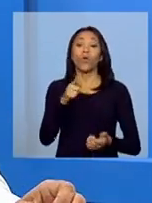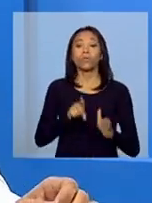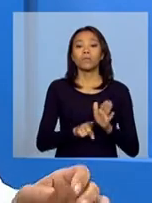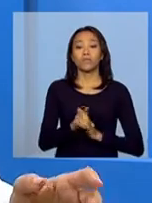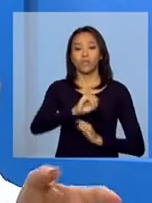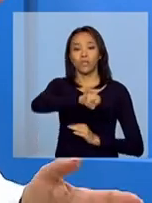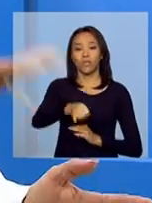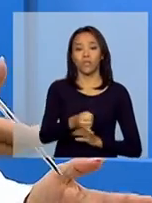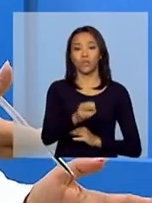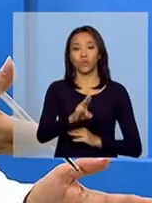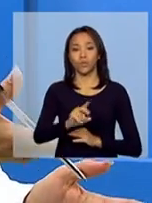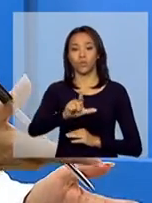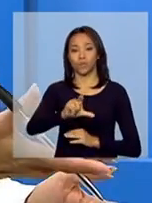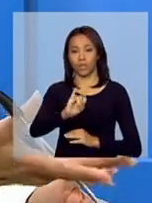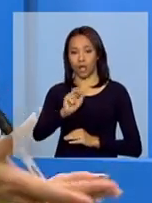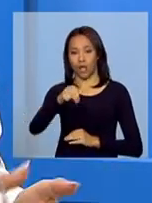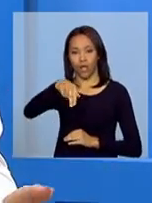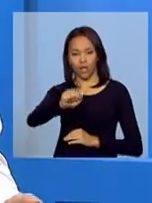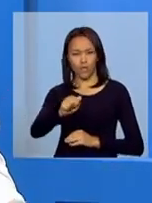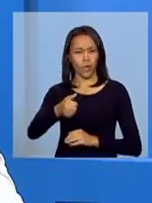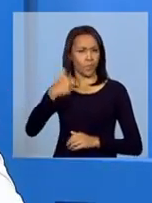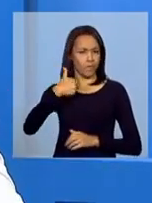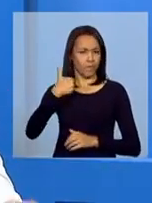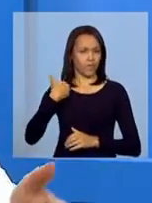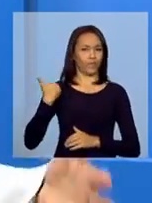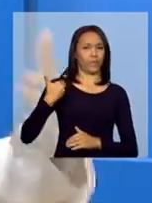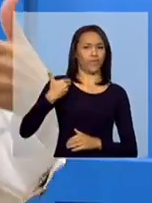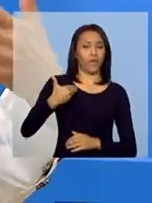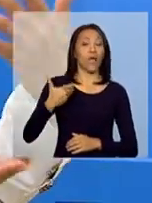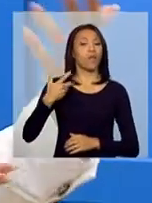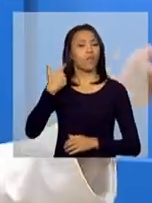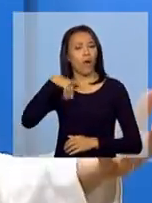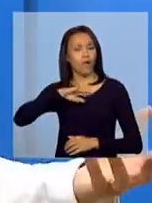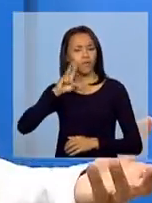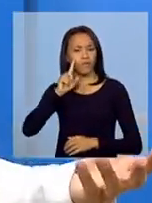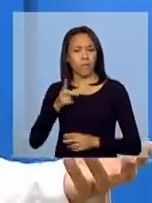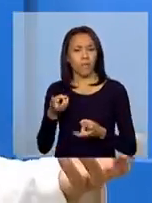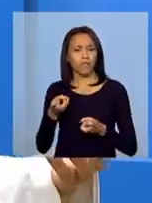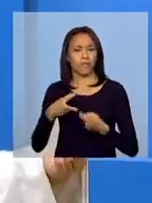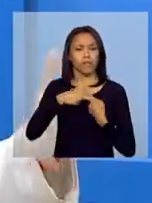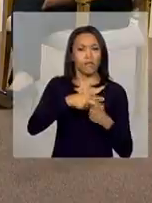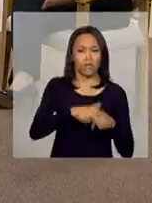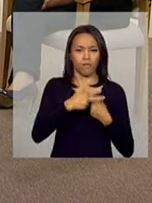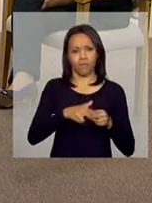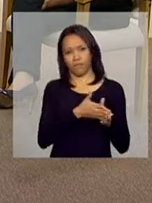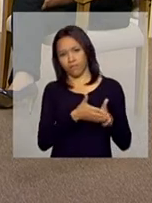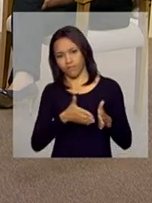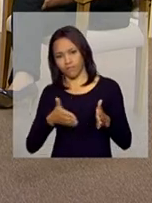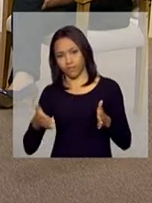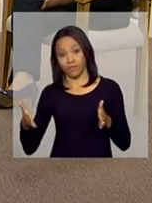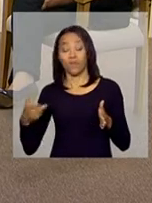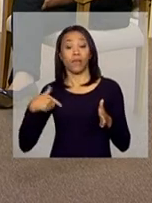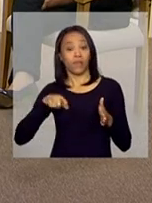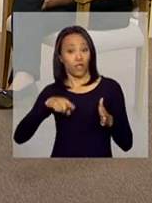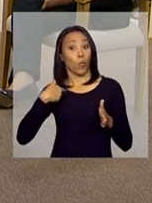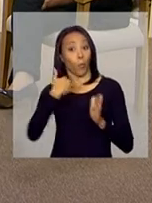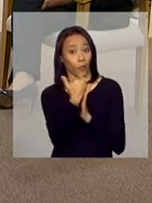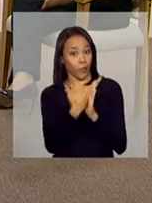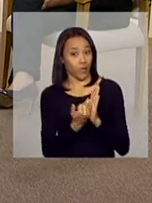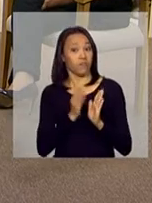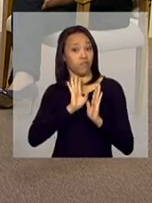Juliana, no primeiro bloco do programa a gente viu que vários ajustes foram feitos para que realmente o programa